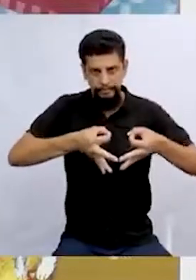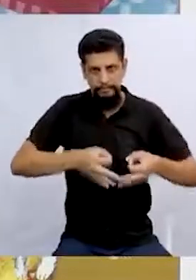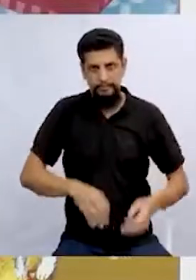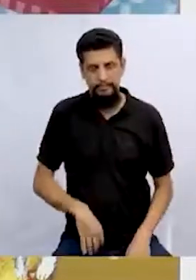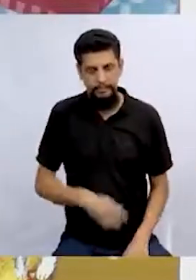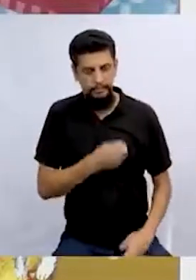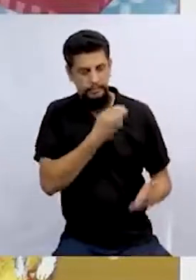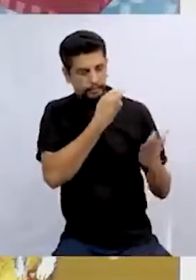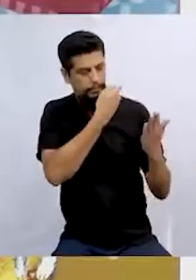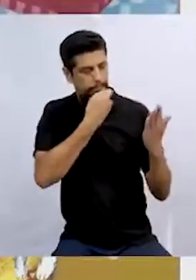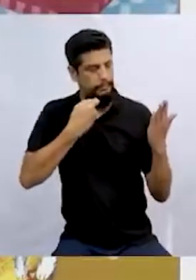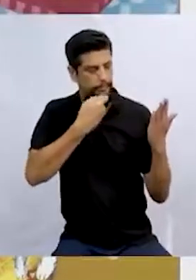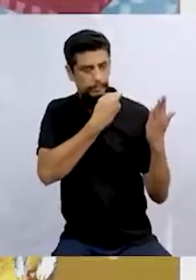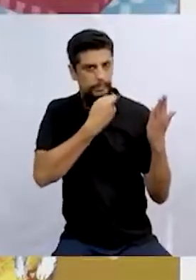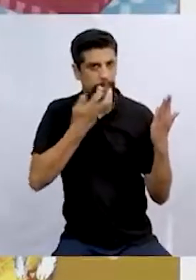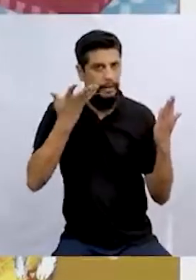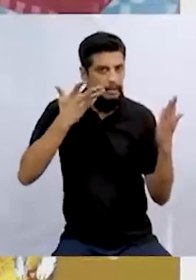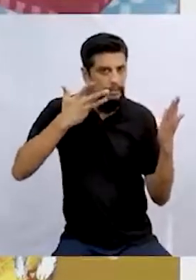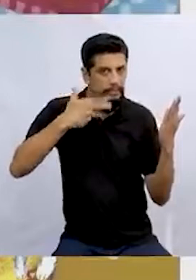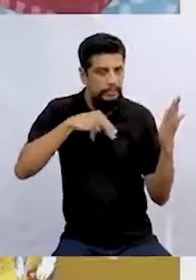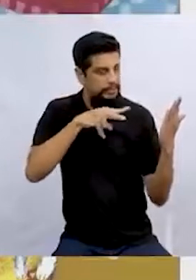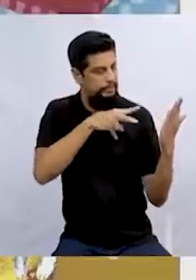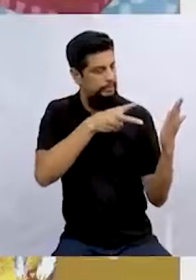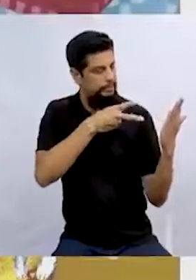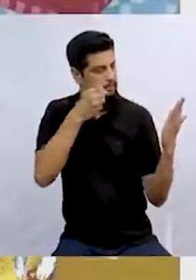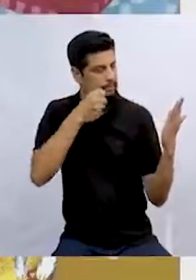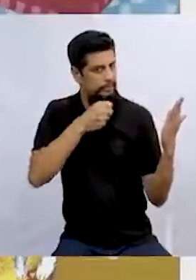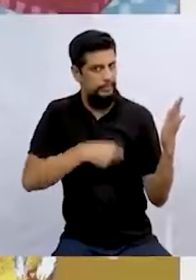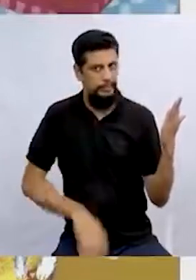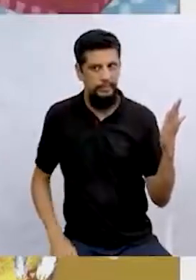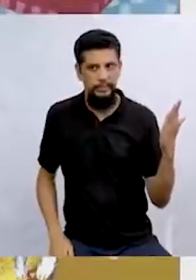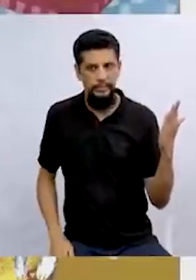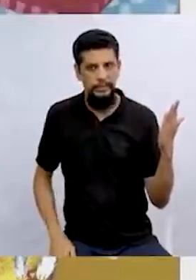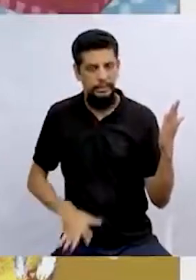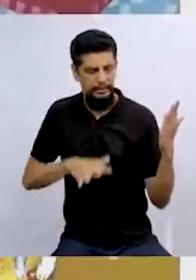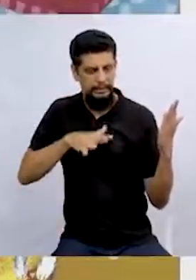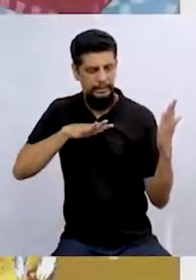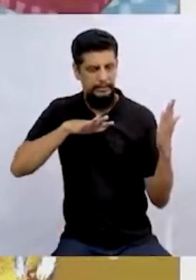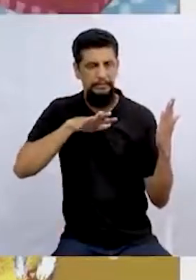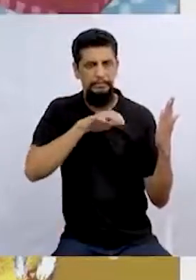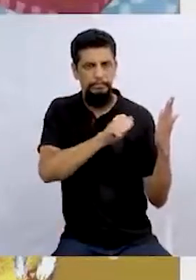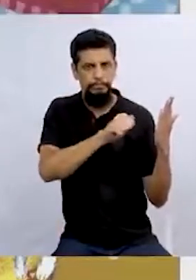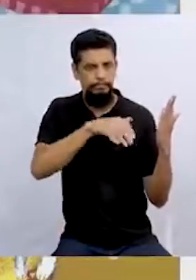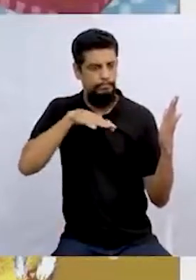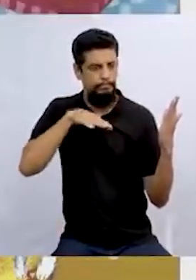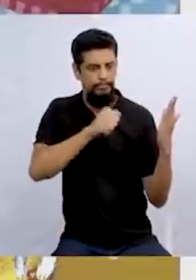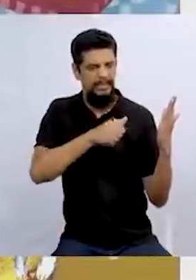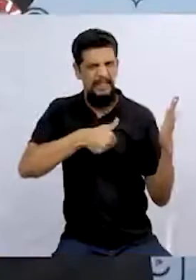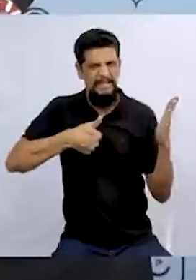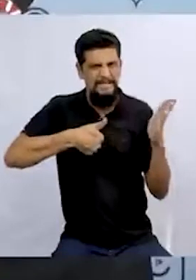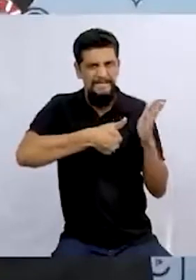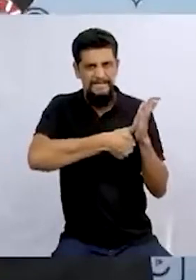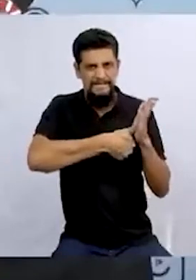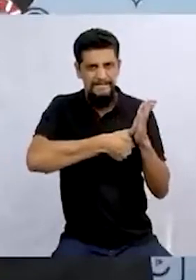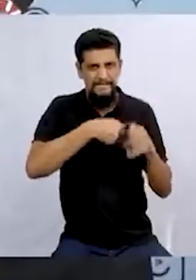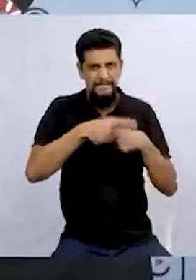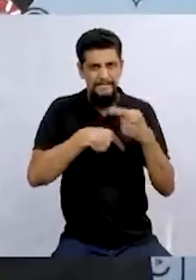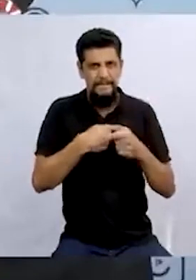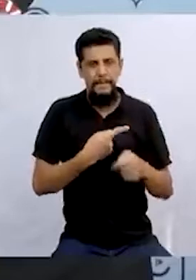o ritual de passar batom, as crianças apertavam a campainha. Pé!